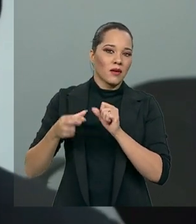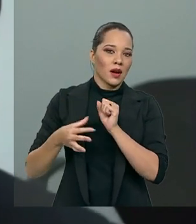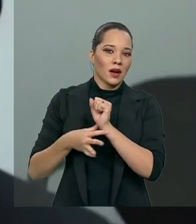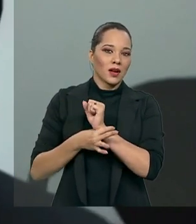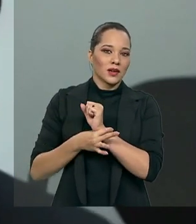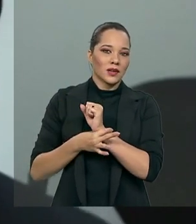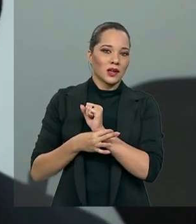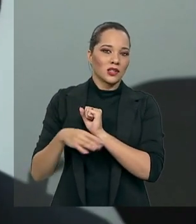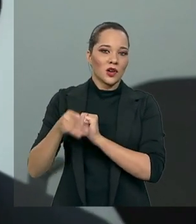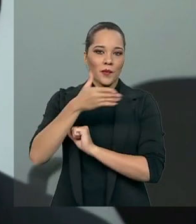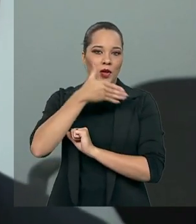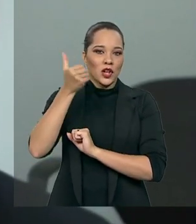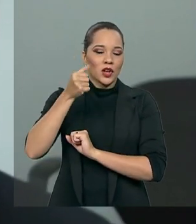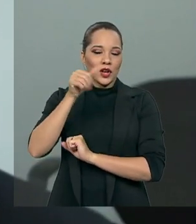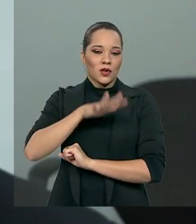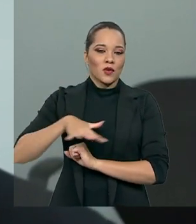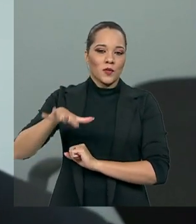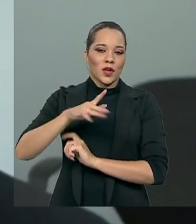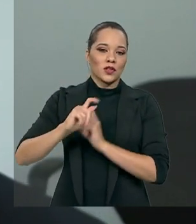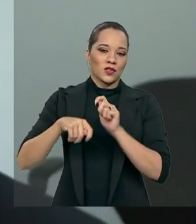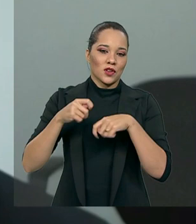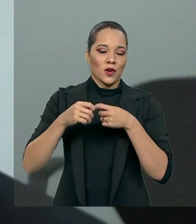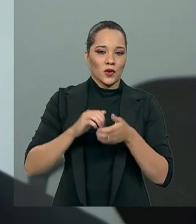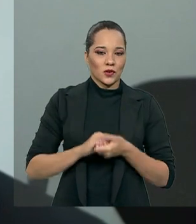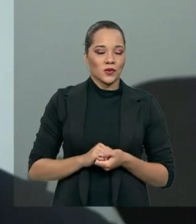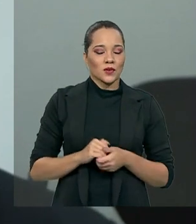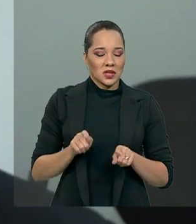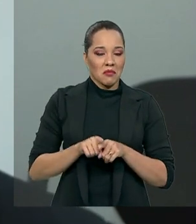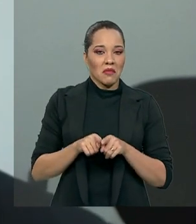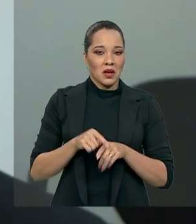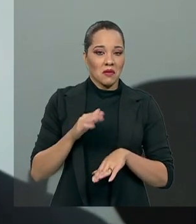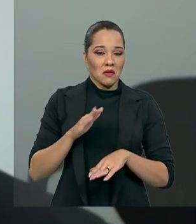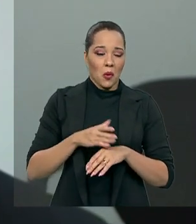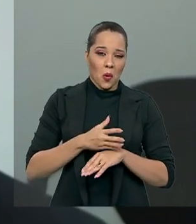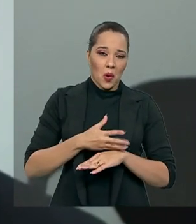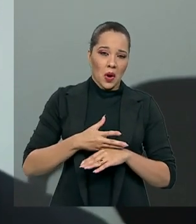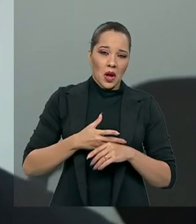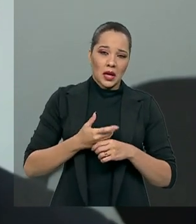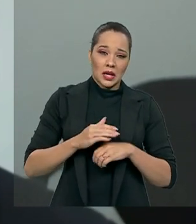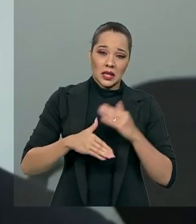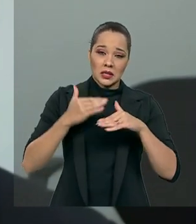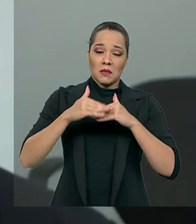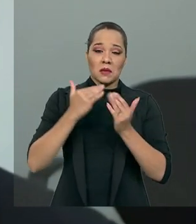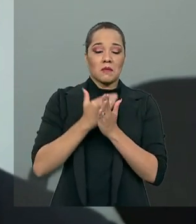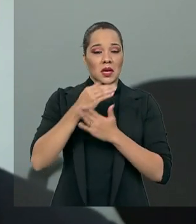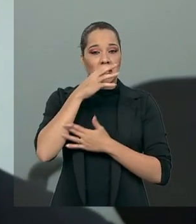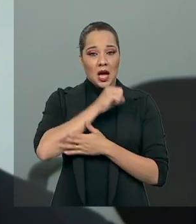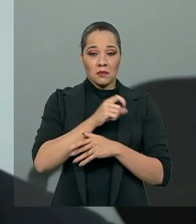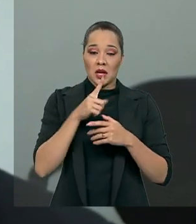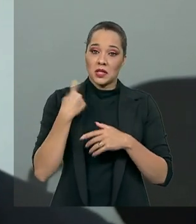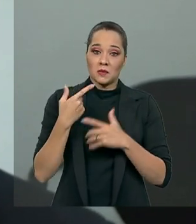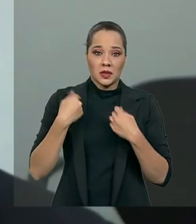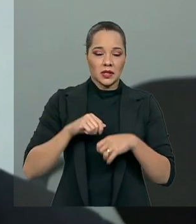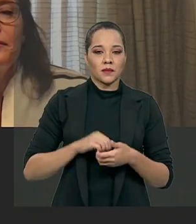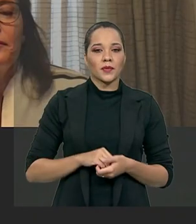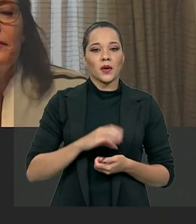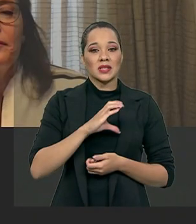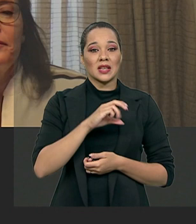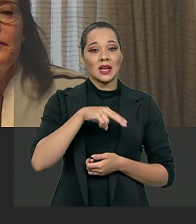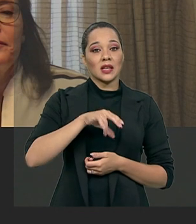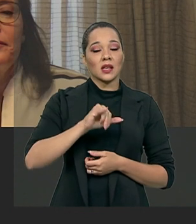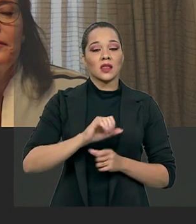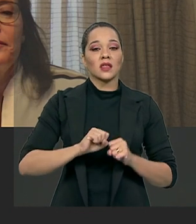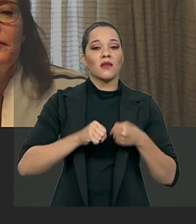melhoria do ambiente de negócio e aceleração do crescimento que nós precisamos. Então, basicamente, o que a CNI defende